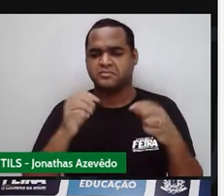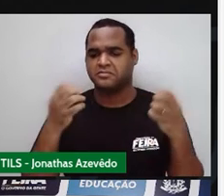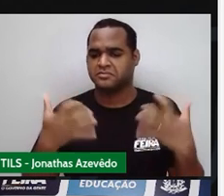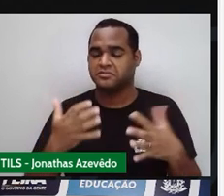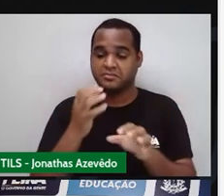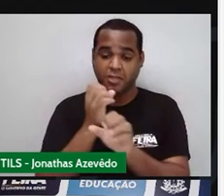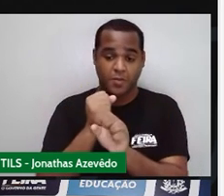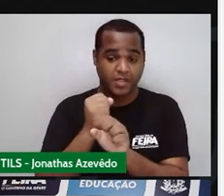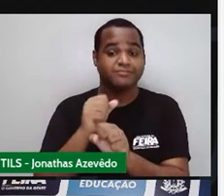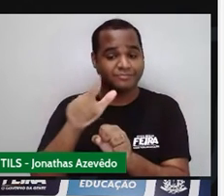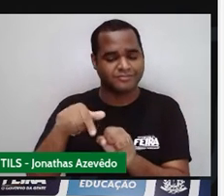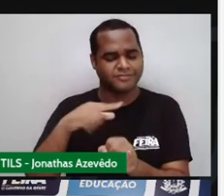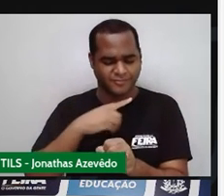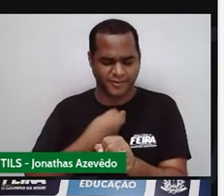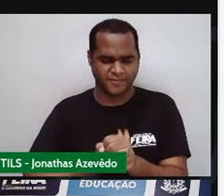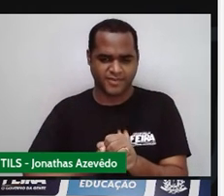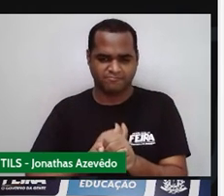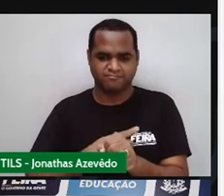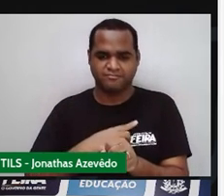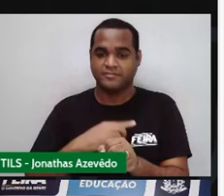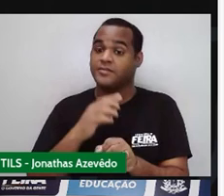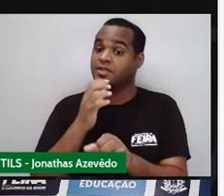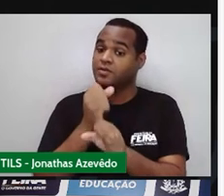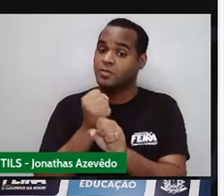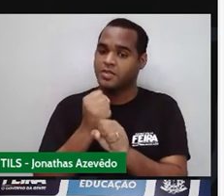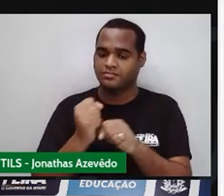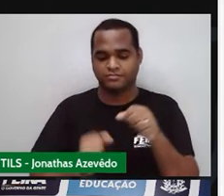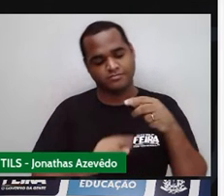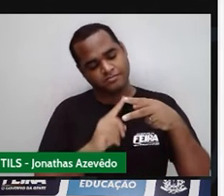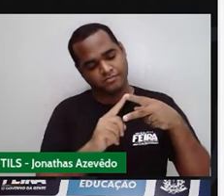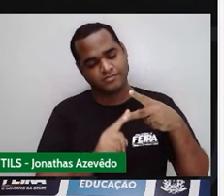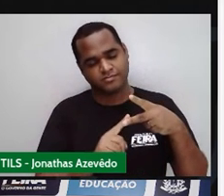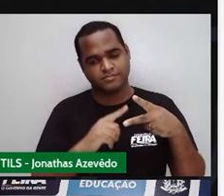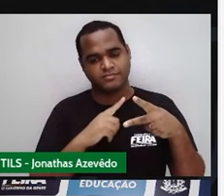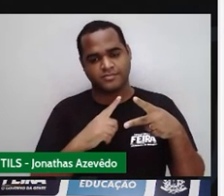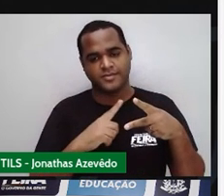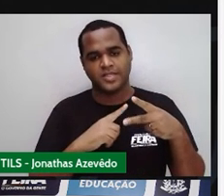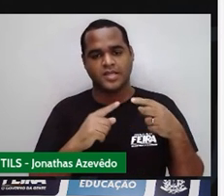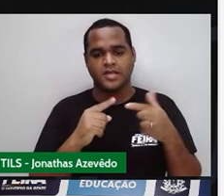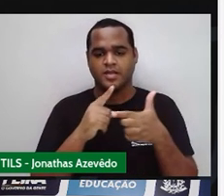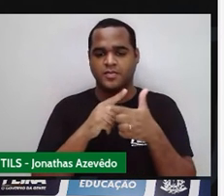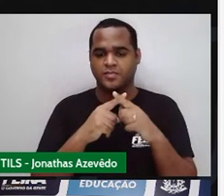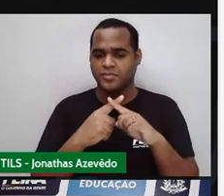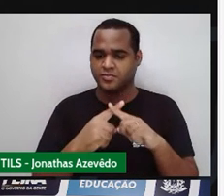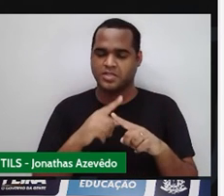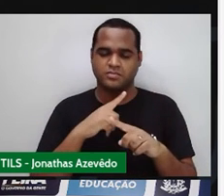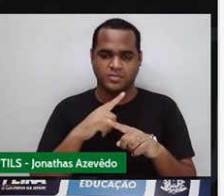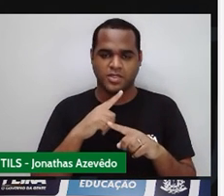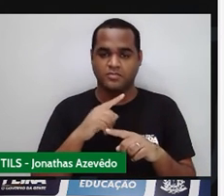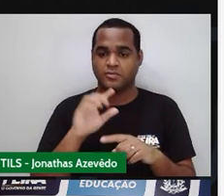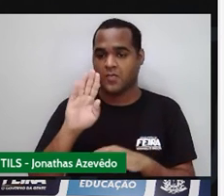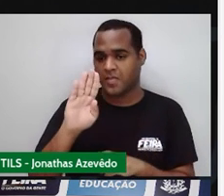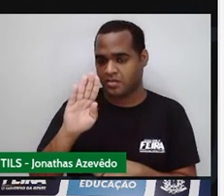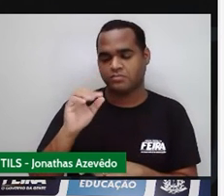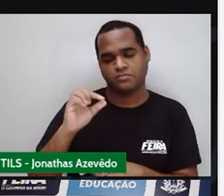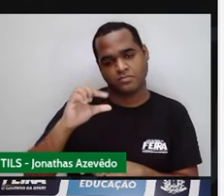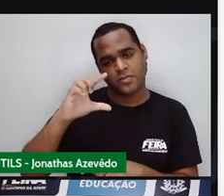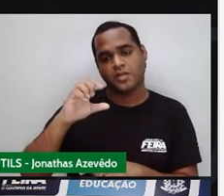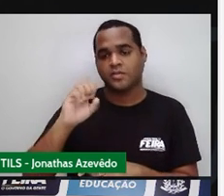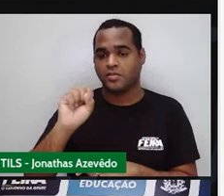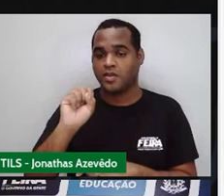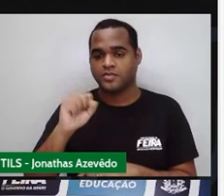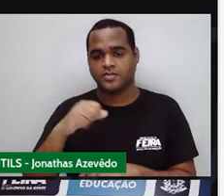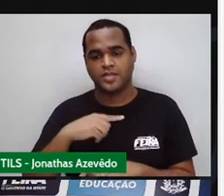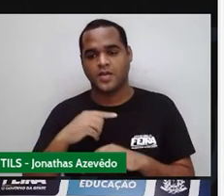soma. E essa soma tem duas coisas sendo multiplicadas pela mesma altura. Tem o B maior e o B menor